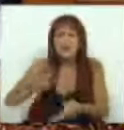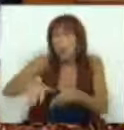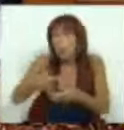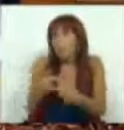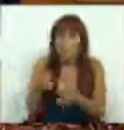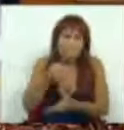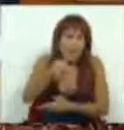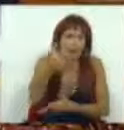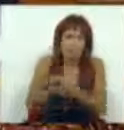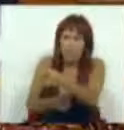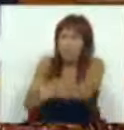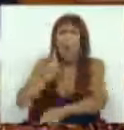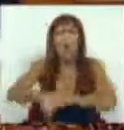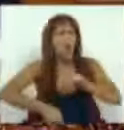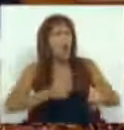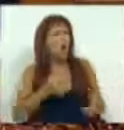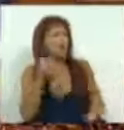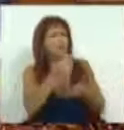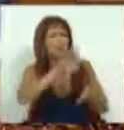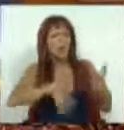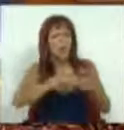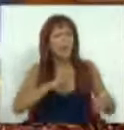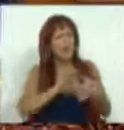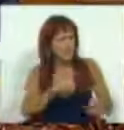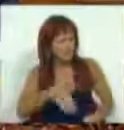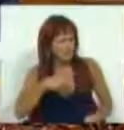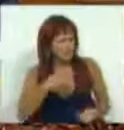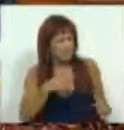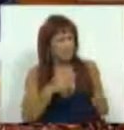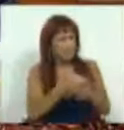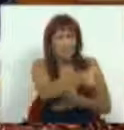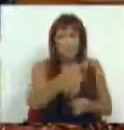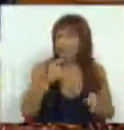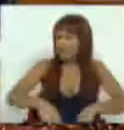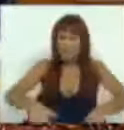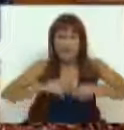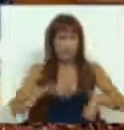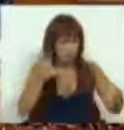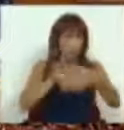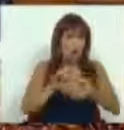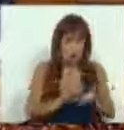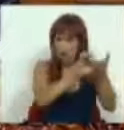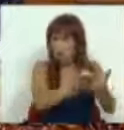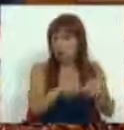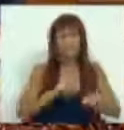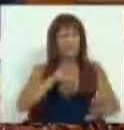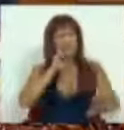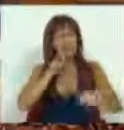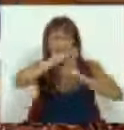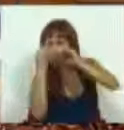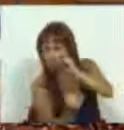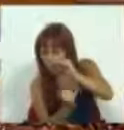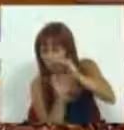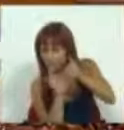plano para essa amortização? Qual vai ser o plano para pagamento das misericórdias? Vamos voltar a assumir o